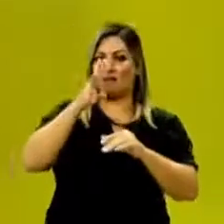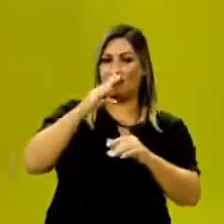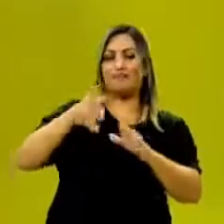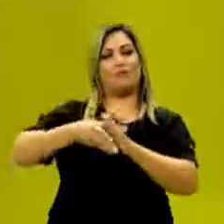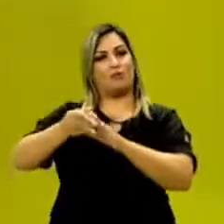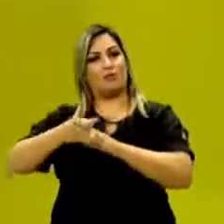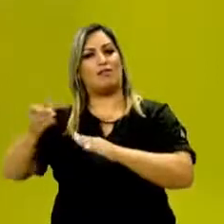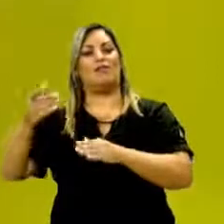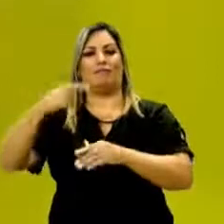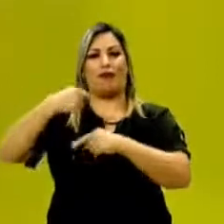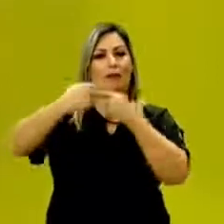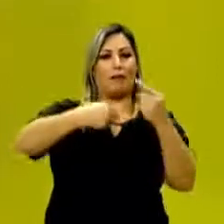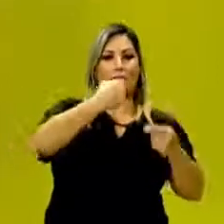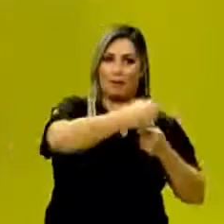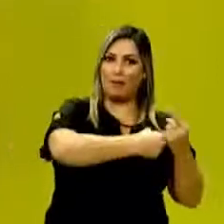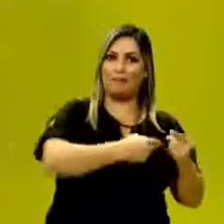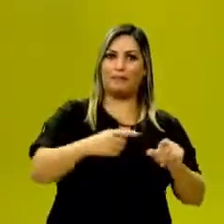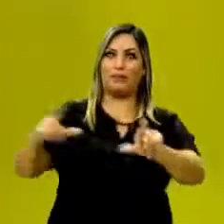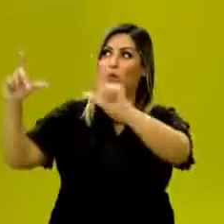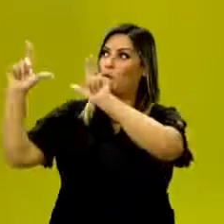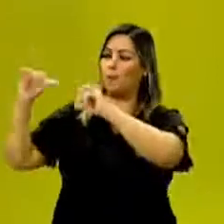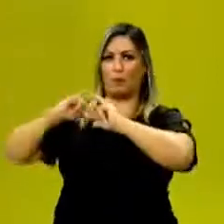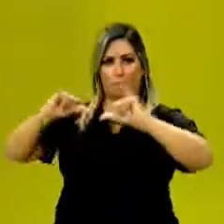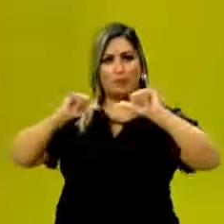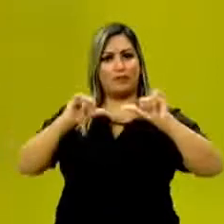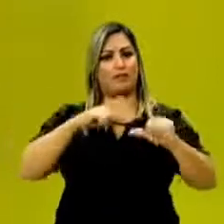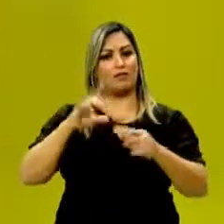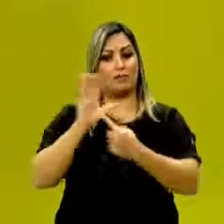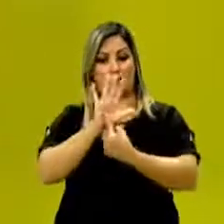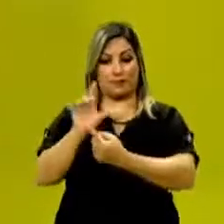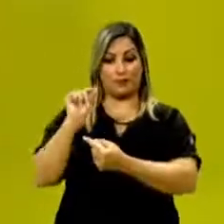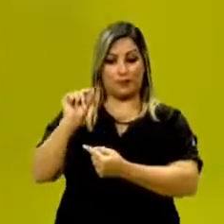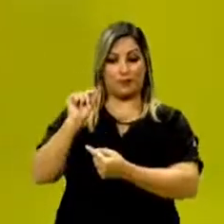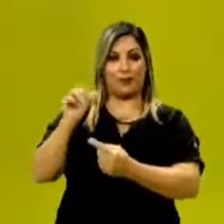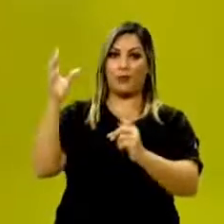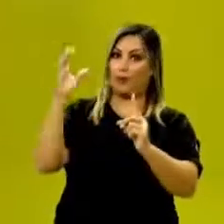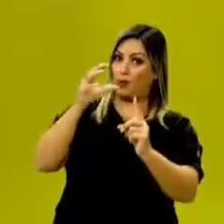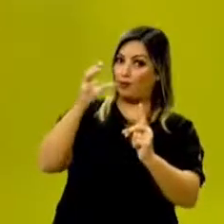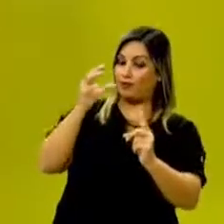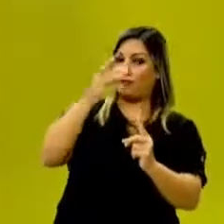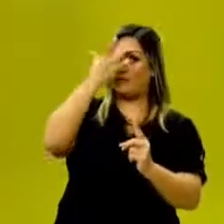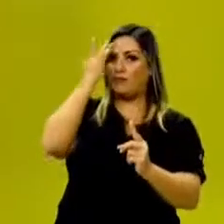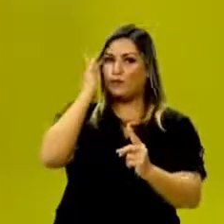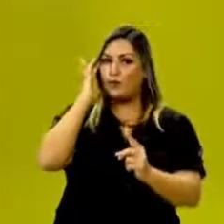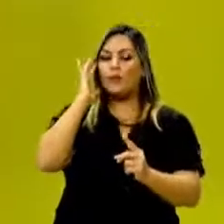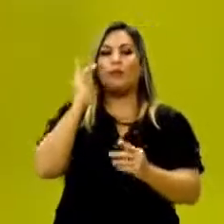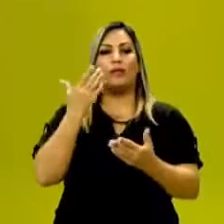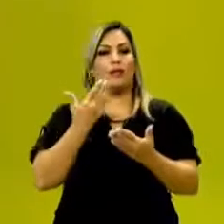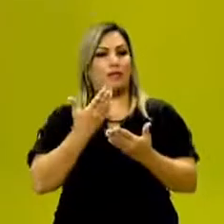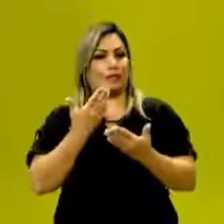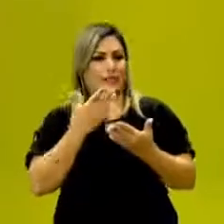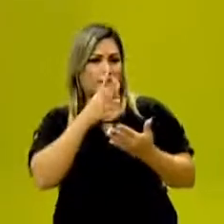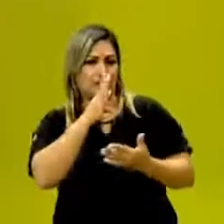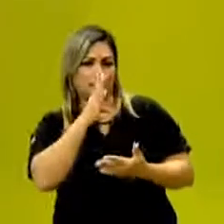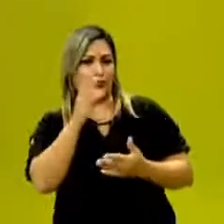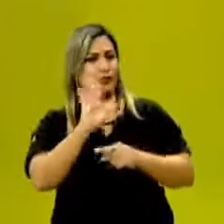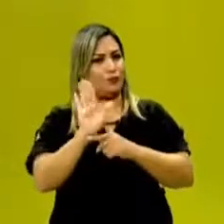publicitário, ele traz essa perspectiva de convencer o interlocutor, de